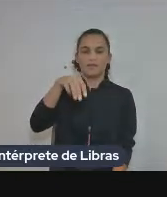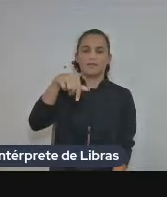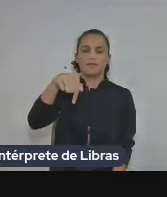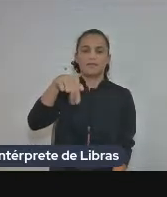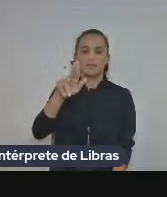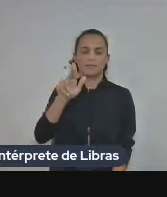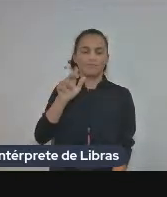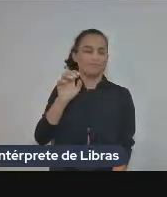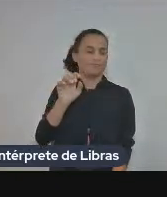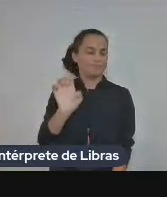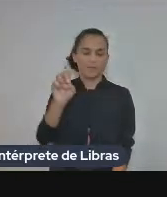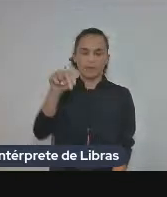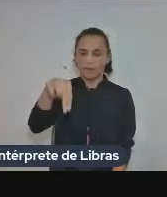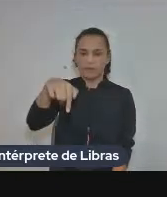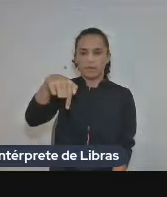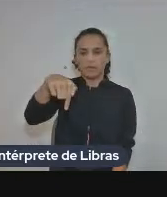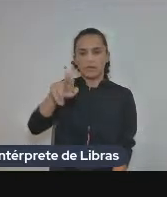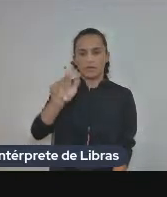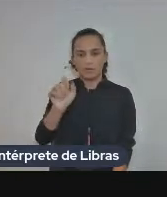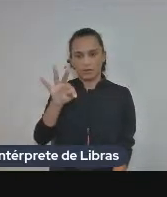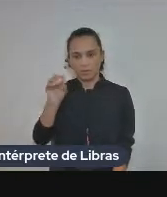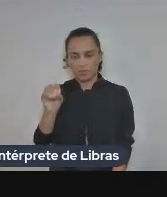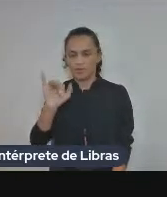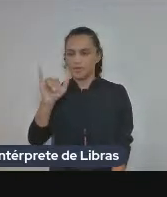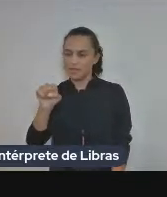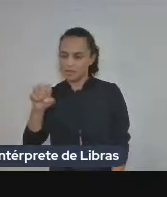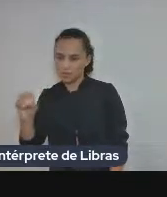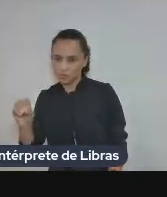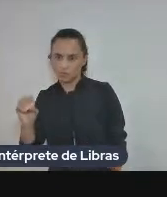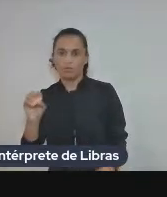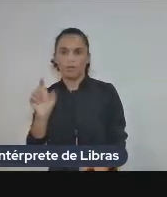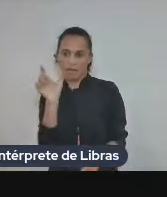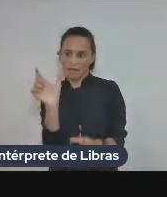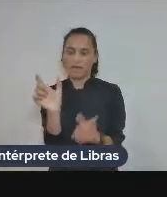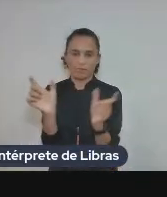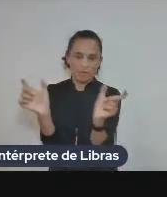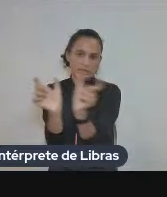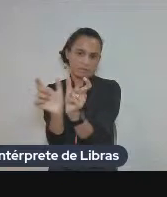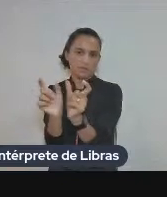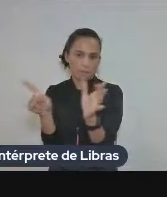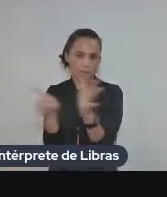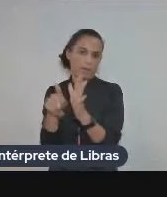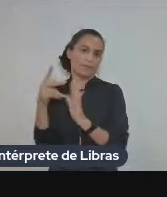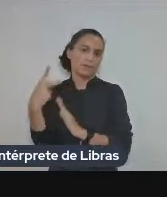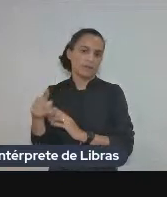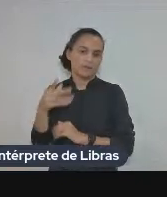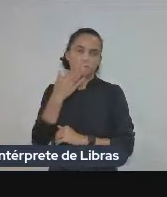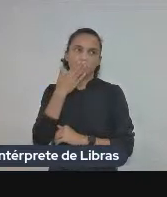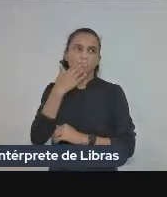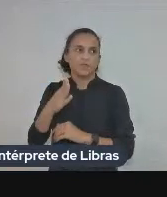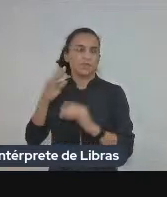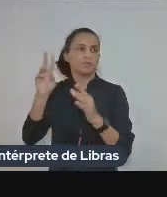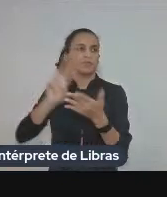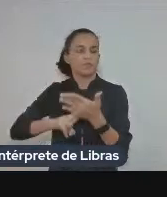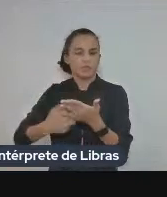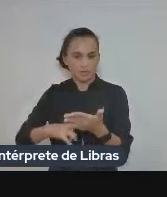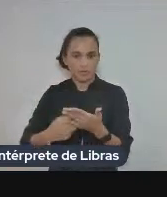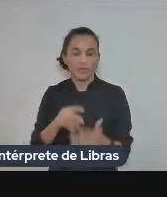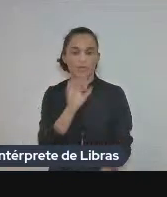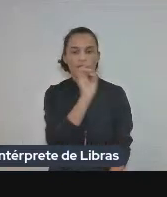não muitas vezes nesse inteirinho ou coisas do tipo cada área tem